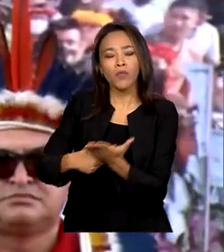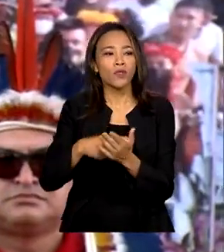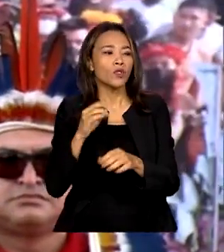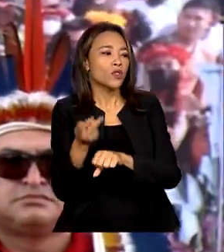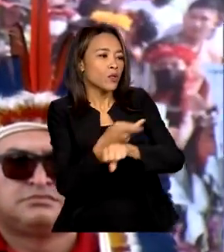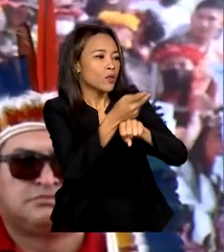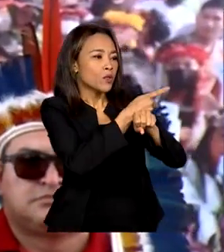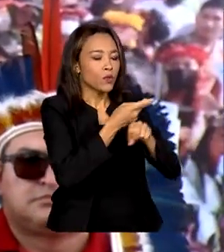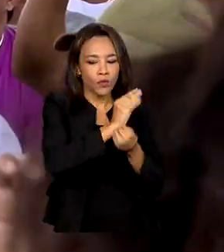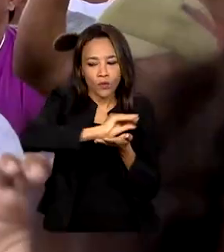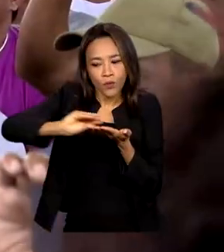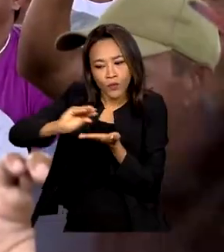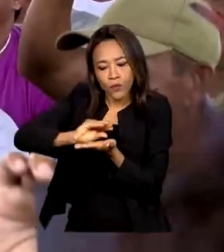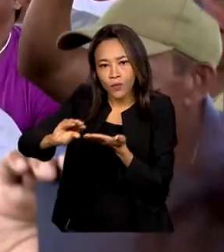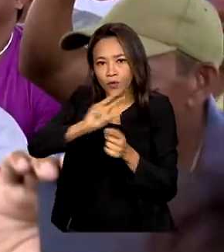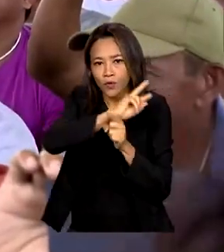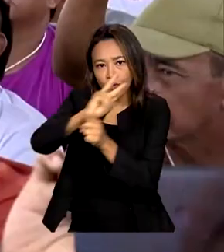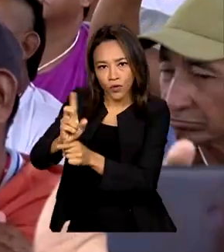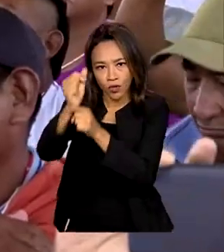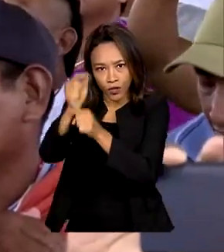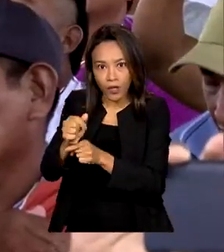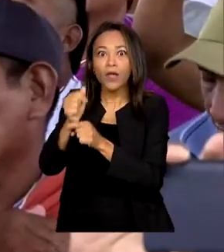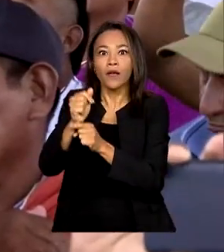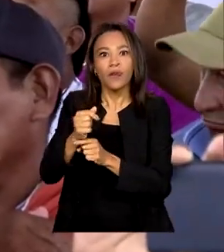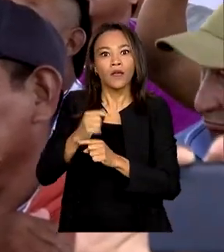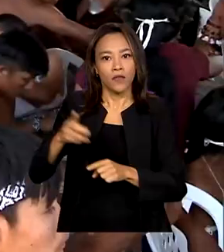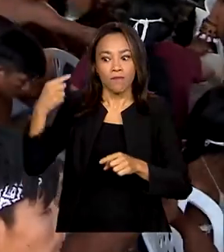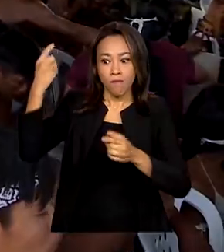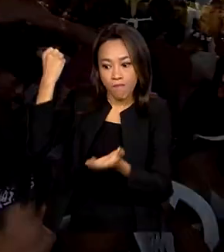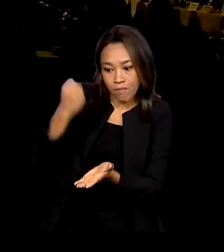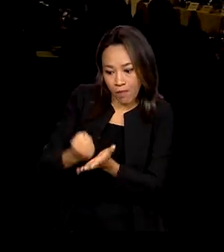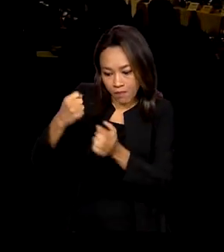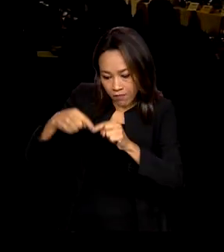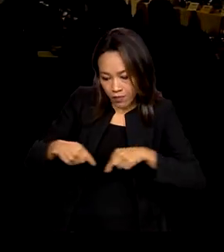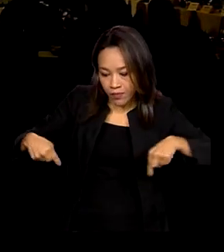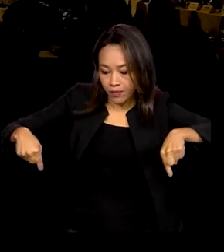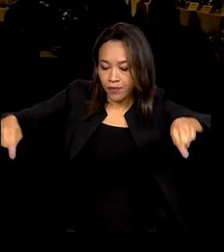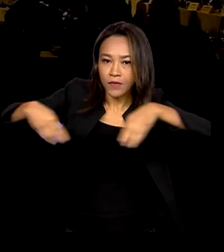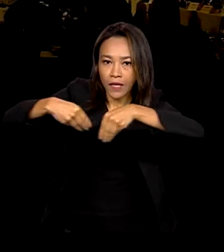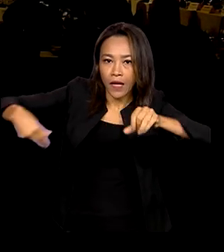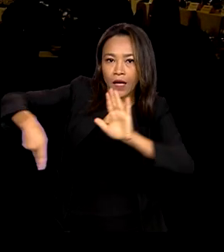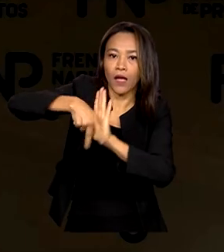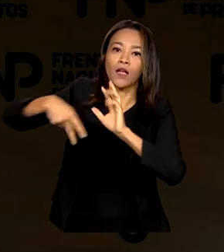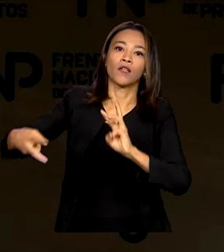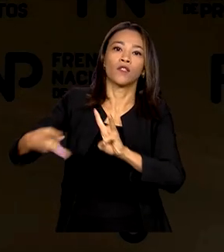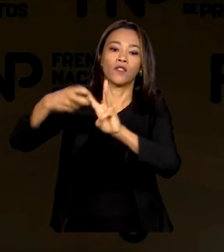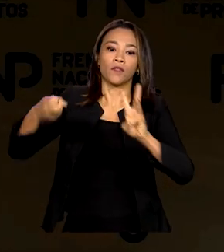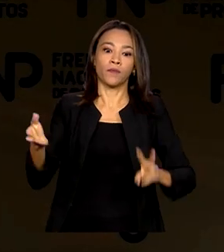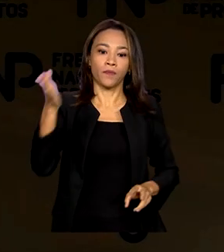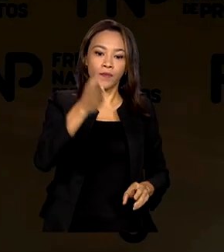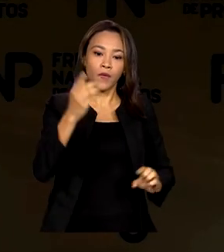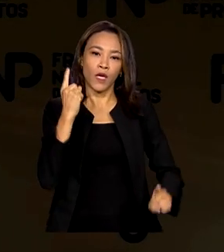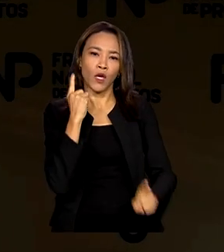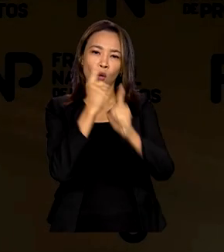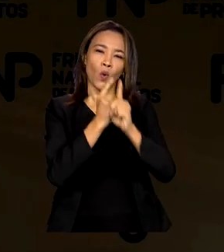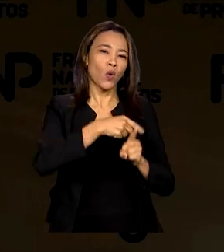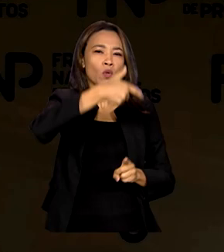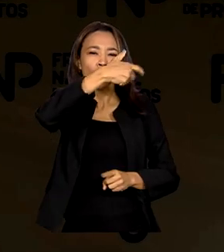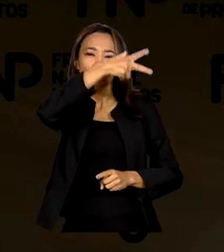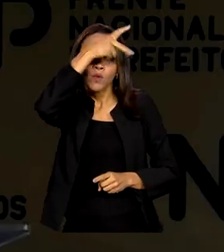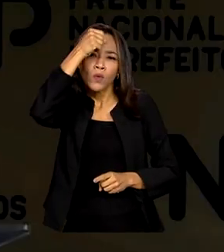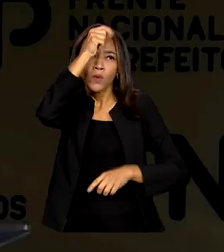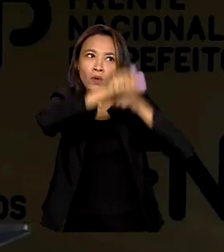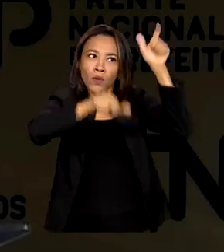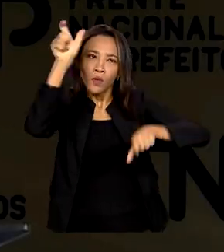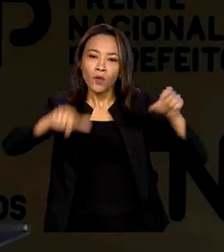financiamento e defende a demarcação de terras indígenas. Em encontro com prefeitos, o governo federal debate propostas